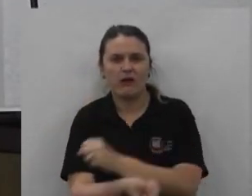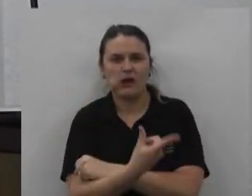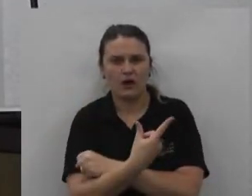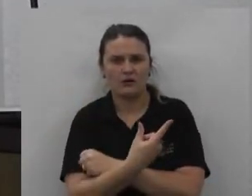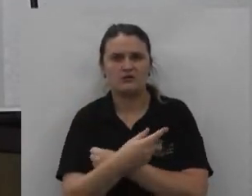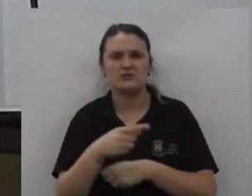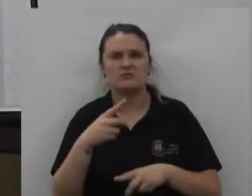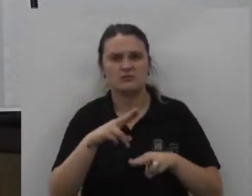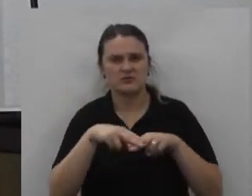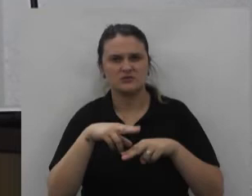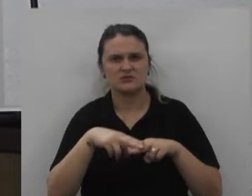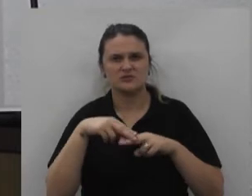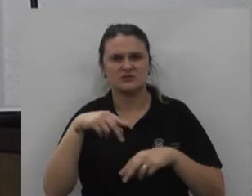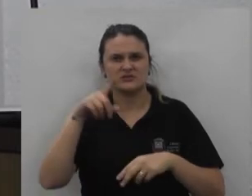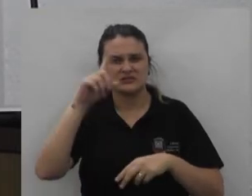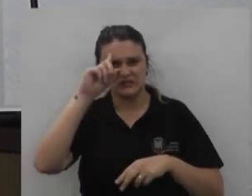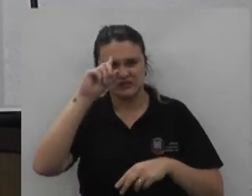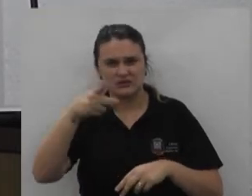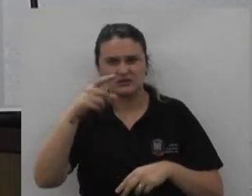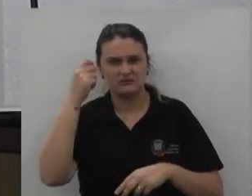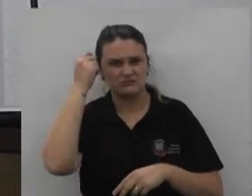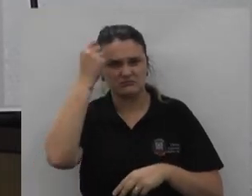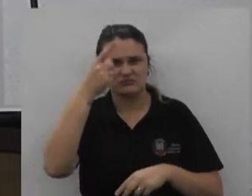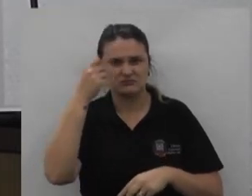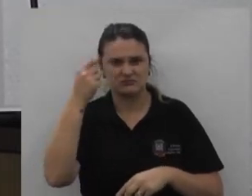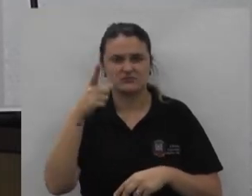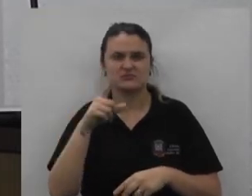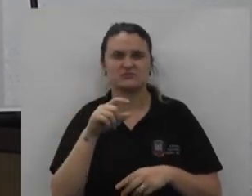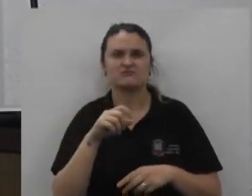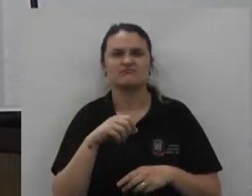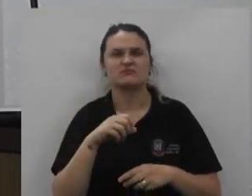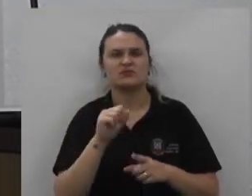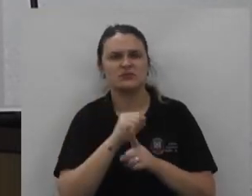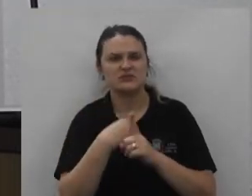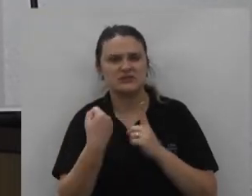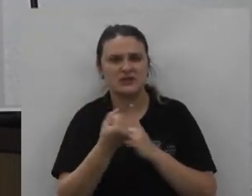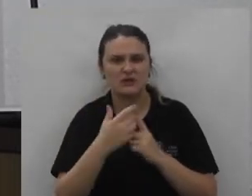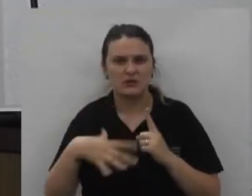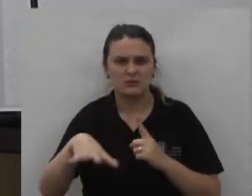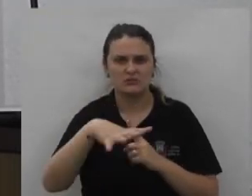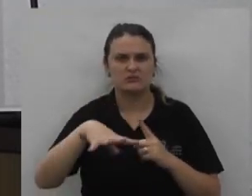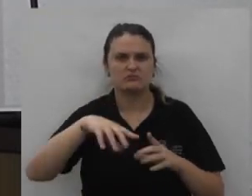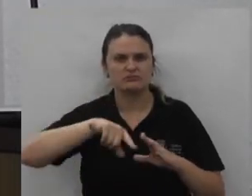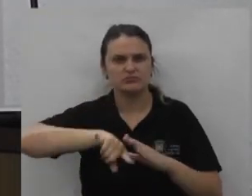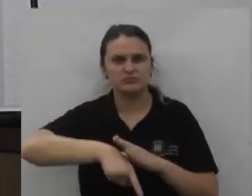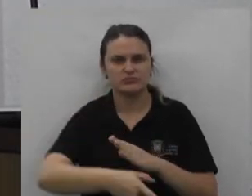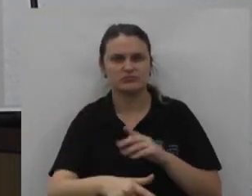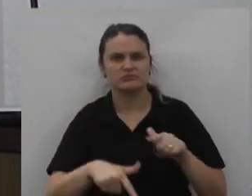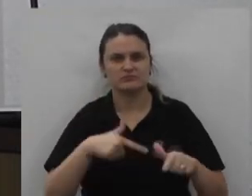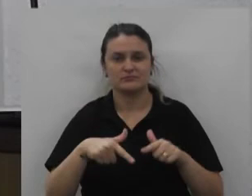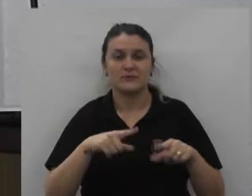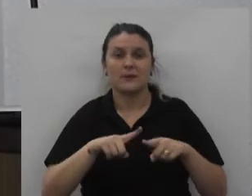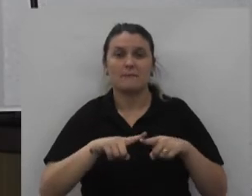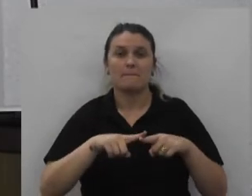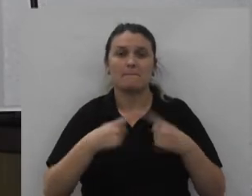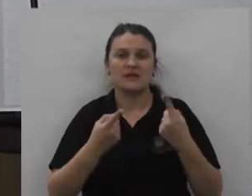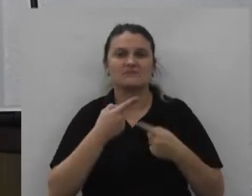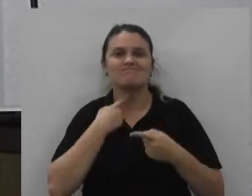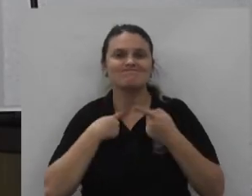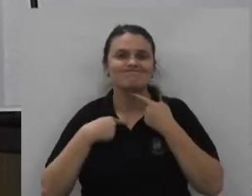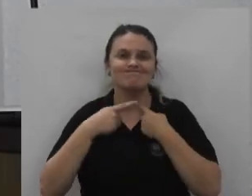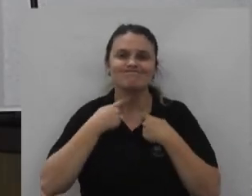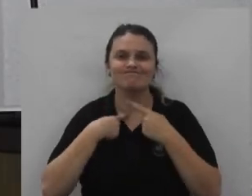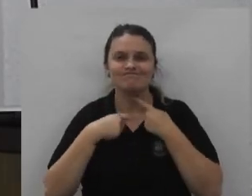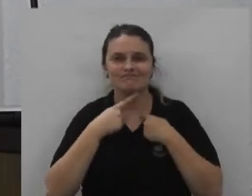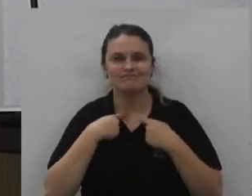ideológico socialista e que foi trabalhado a fundo mas a sede foi tão